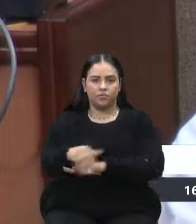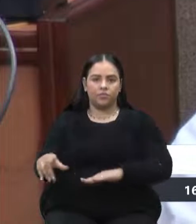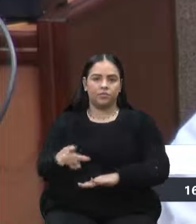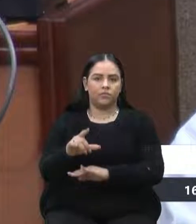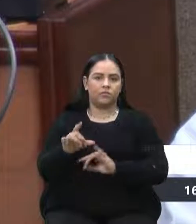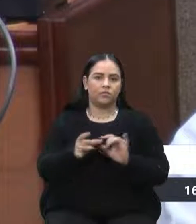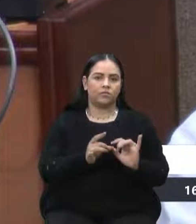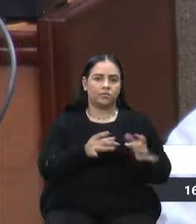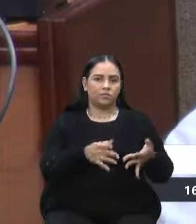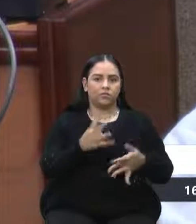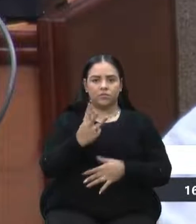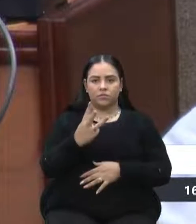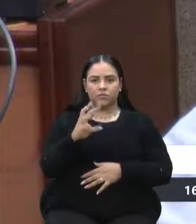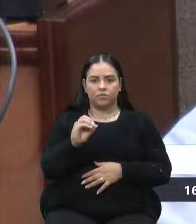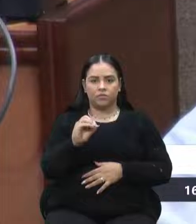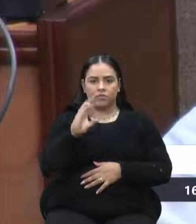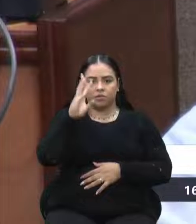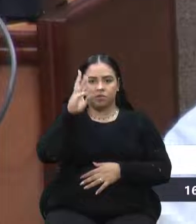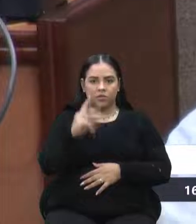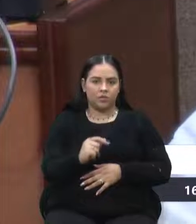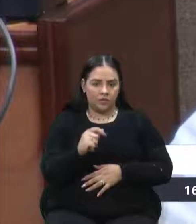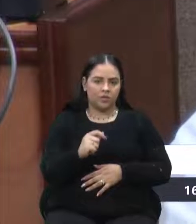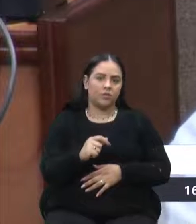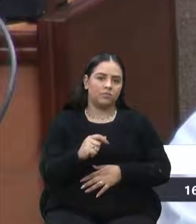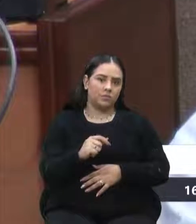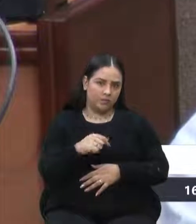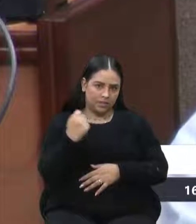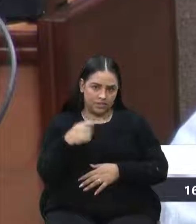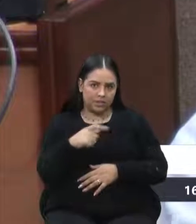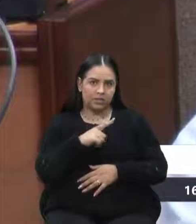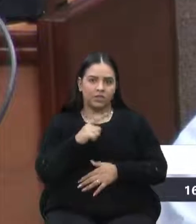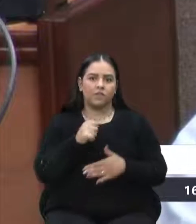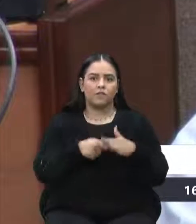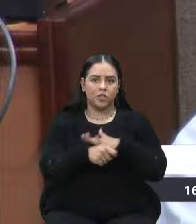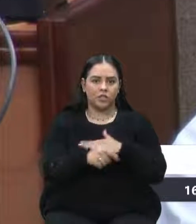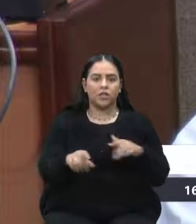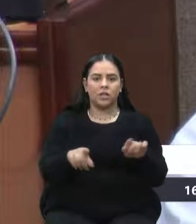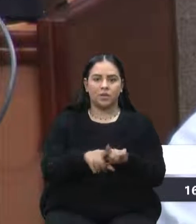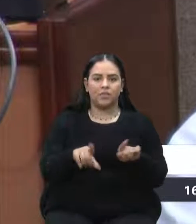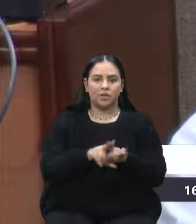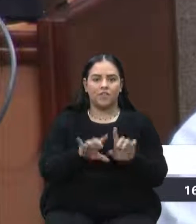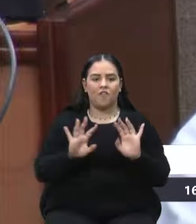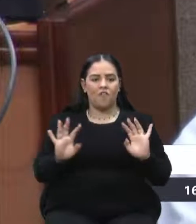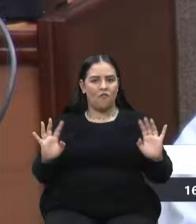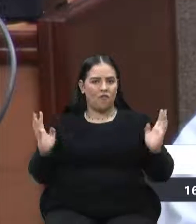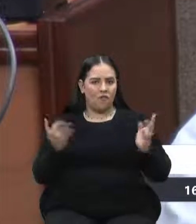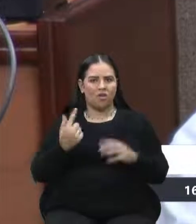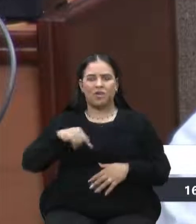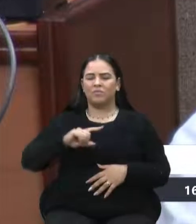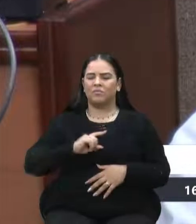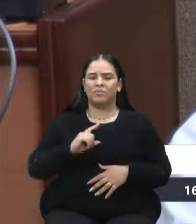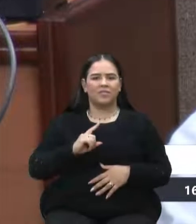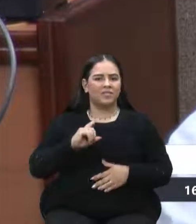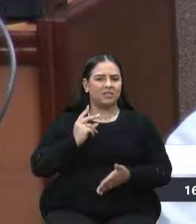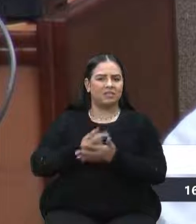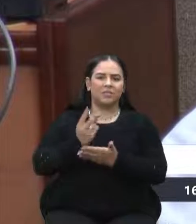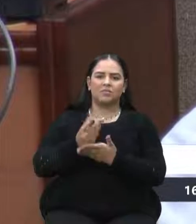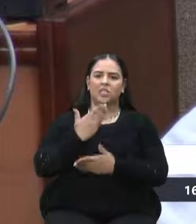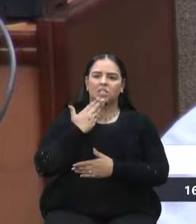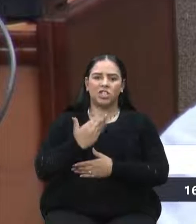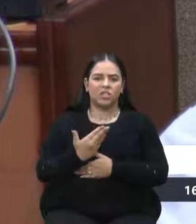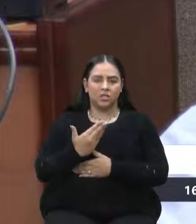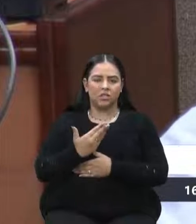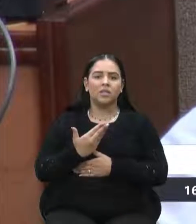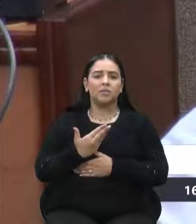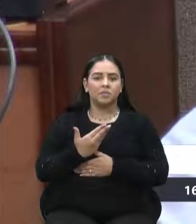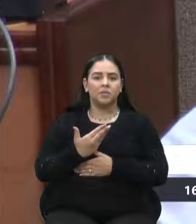milhões que deveria, que deverá ser investido também no entorno. Já cobramos várias vezes da Prefeitura para que